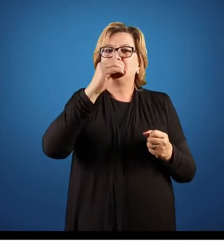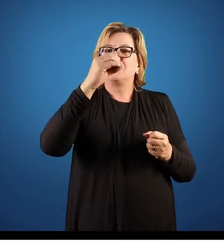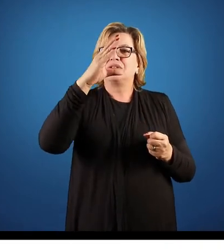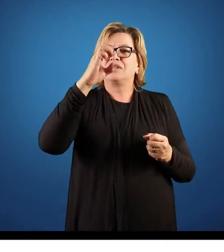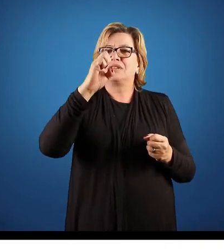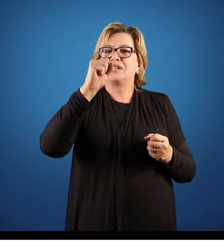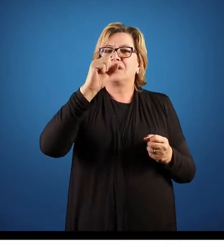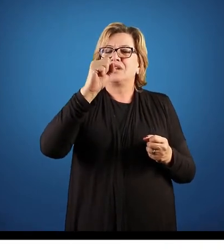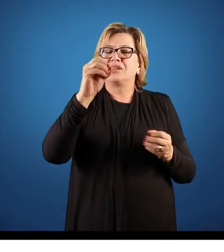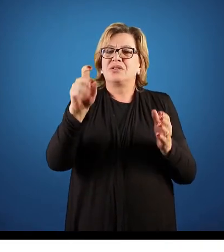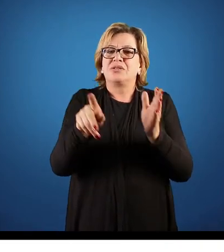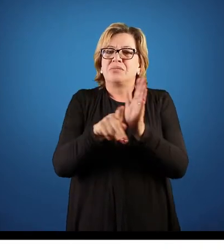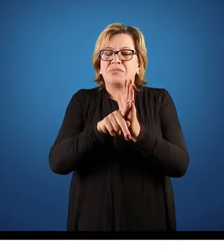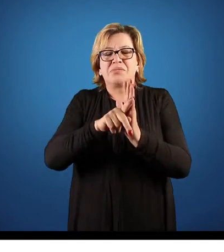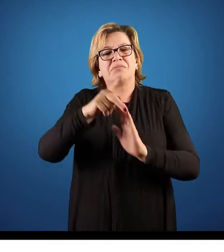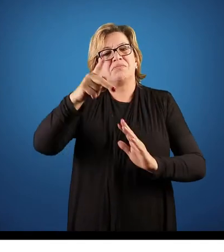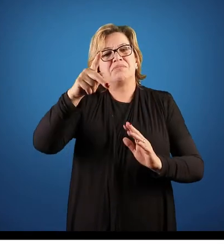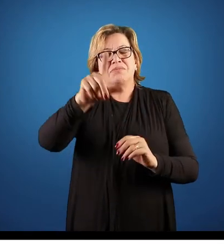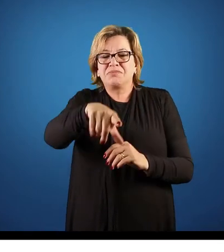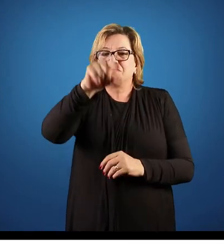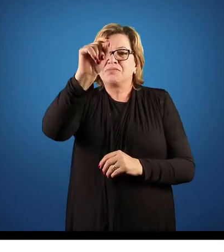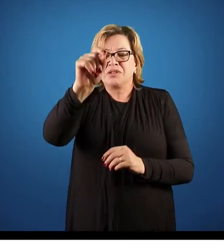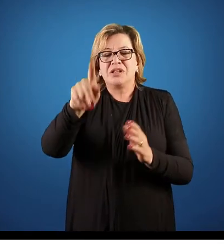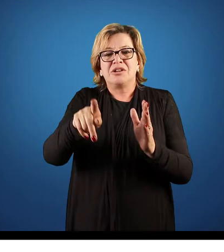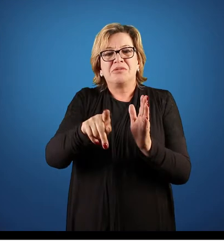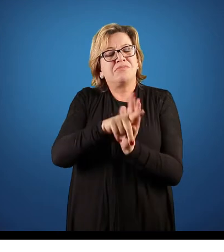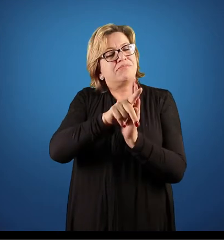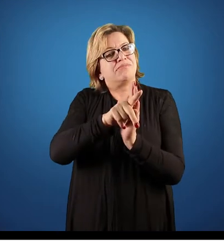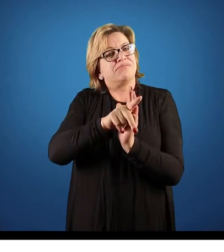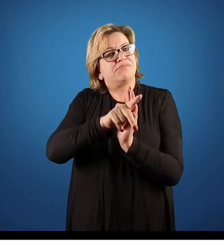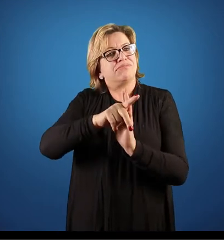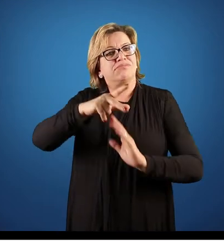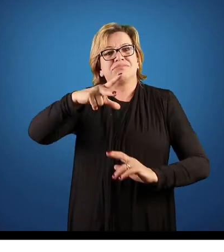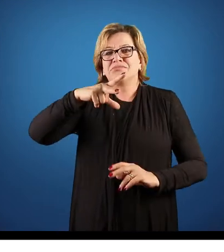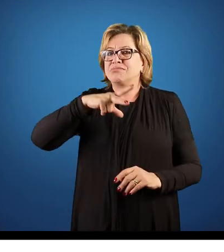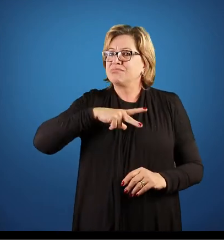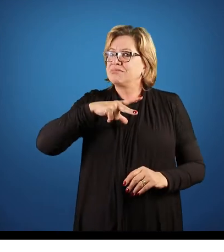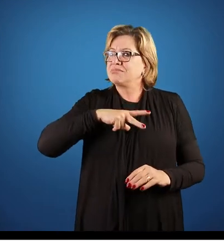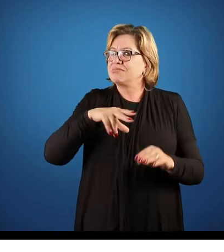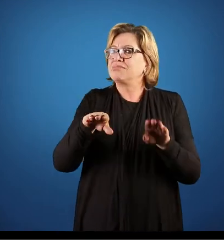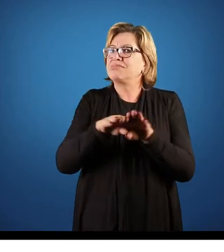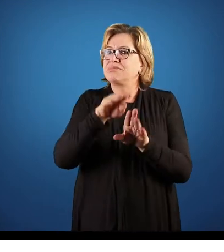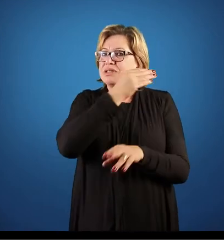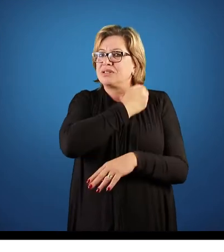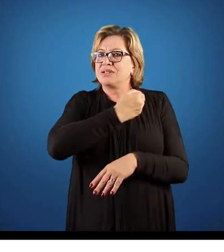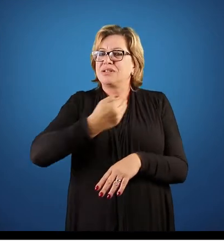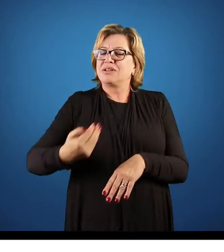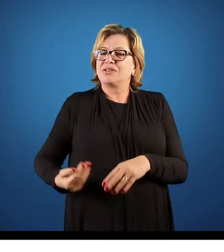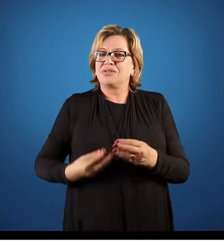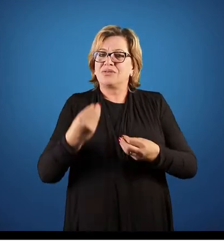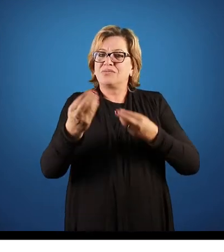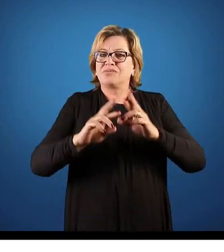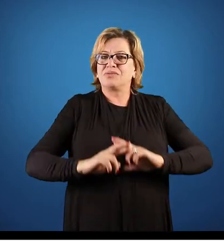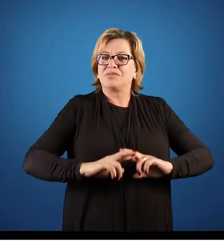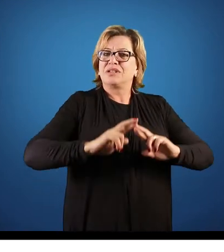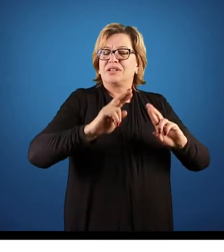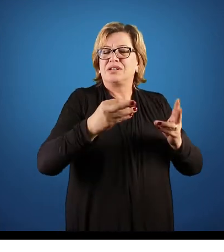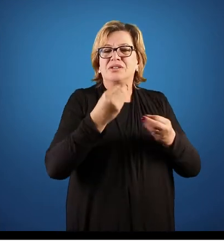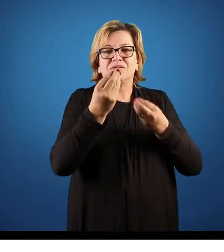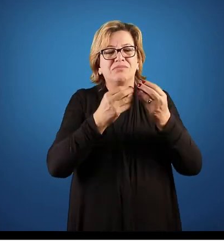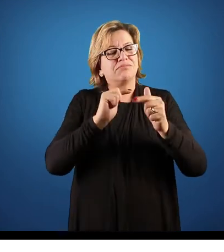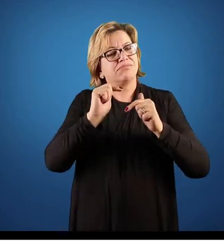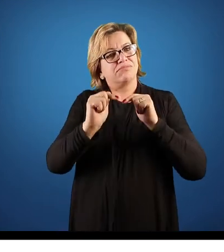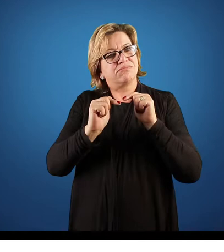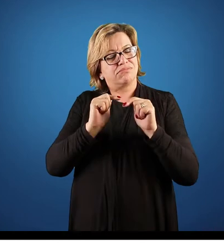nos setores públicos e no setor privado. Quais são as diferenças de cada um deles e como que são trabalhadas essas